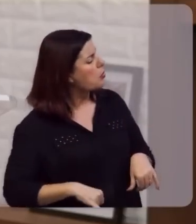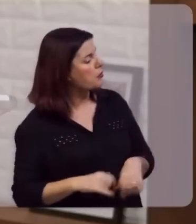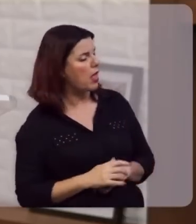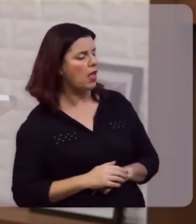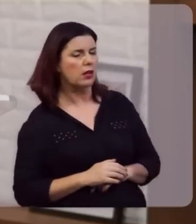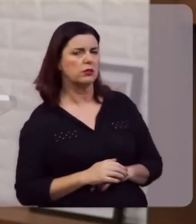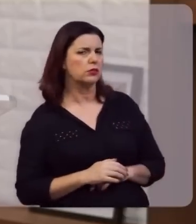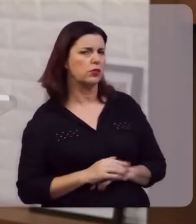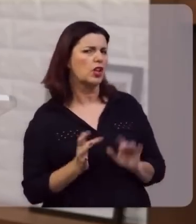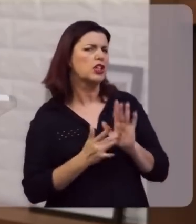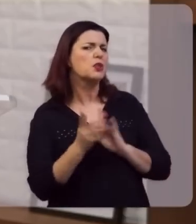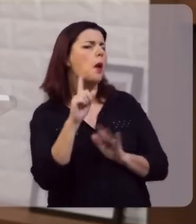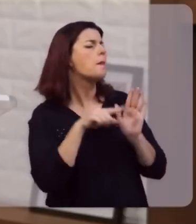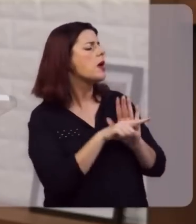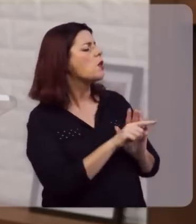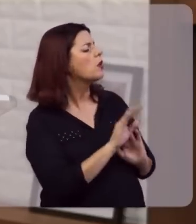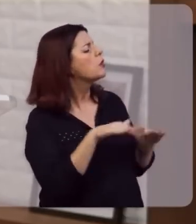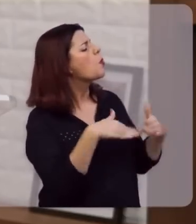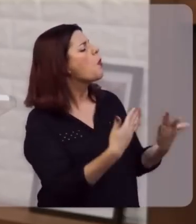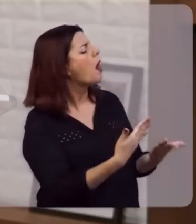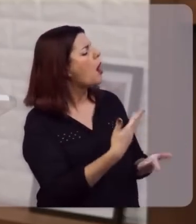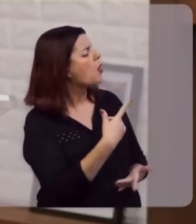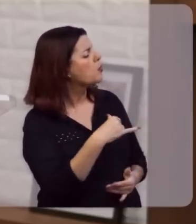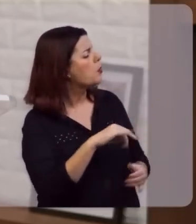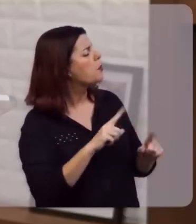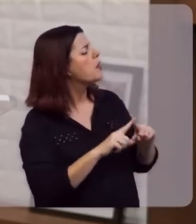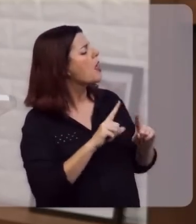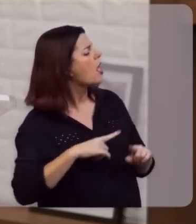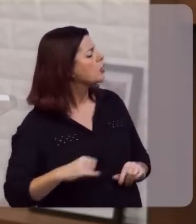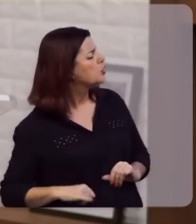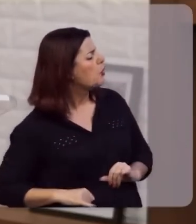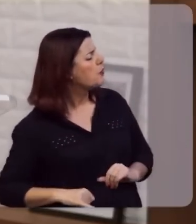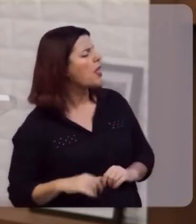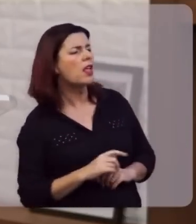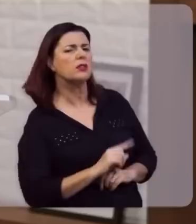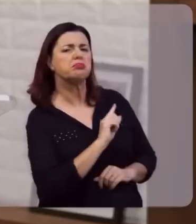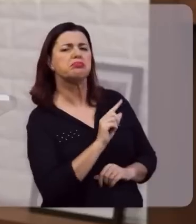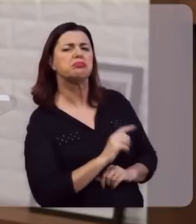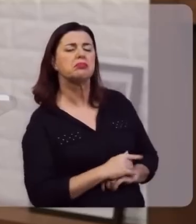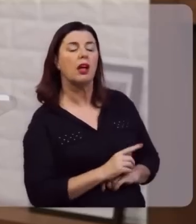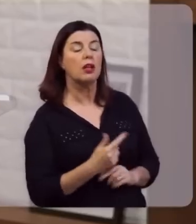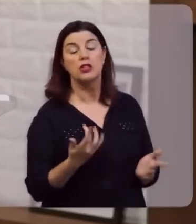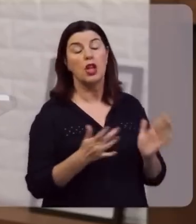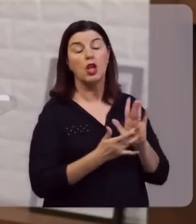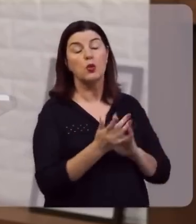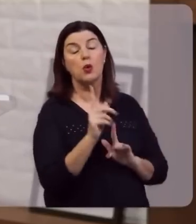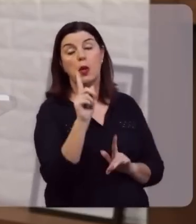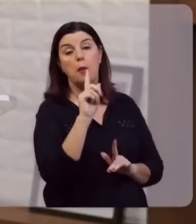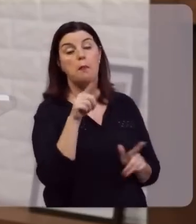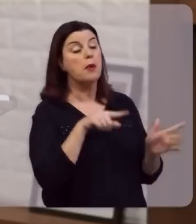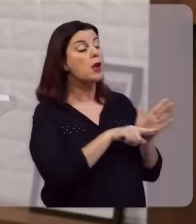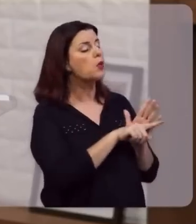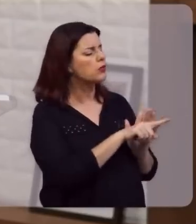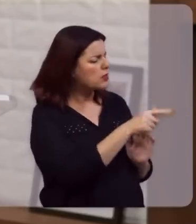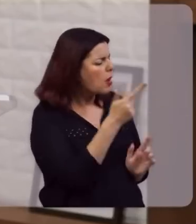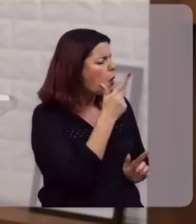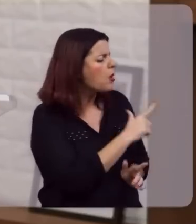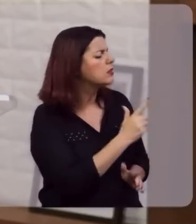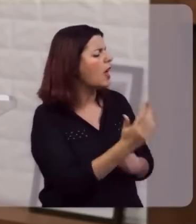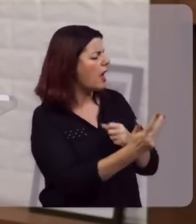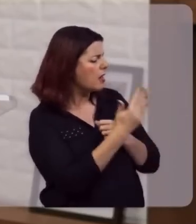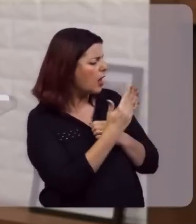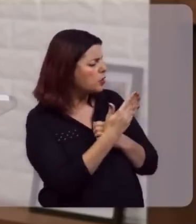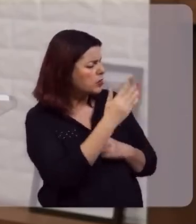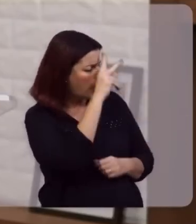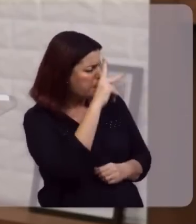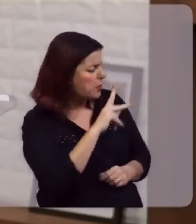Jesus não pergunta para ele, qual é a causa do seu sofrimento? Jesus não pergunta para ele, se ele tem condições de ajudar a si mesmo, ou